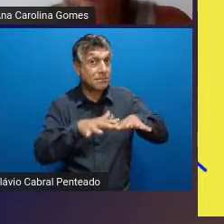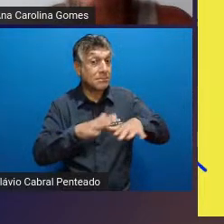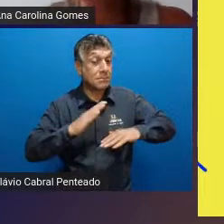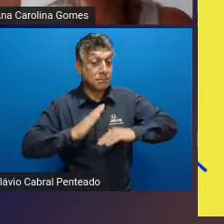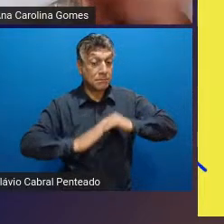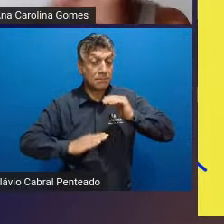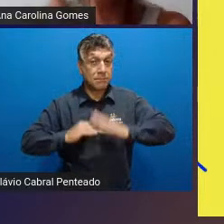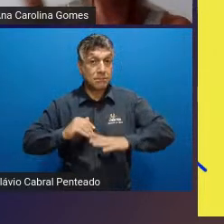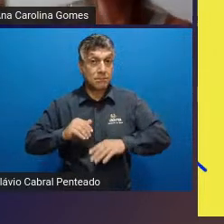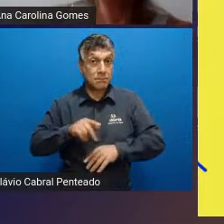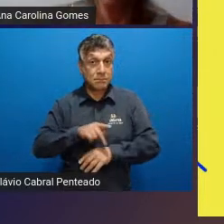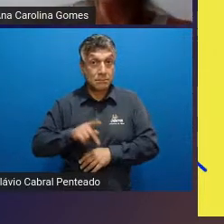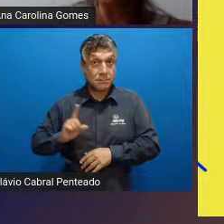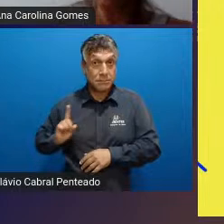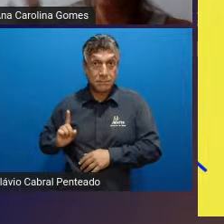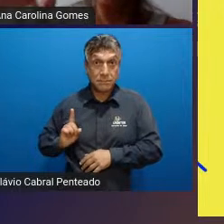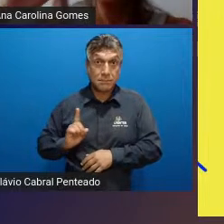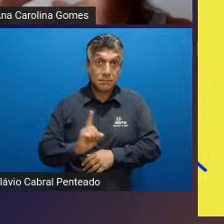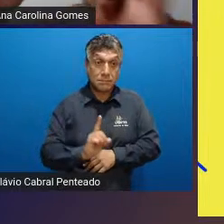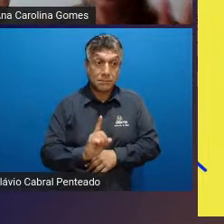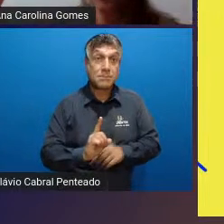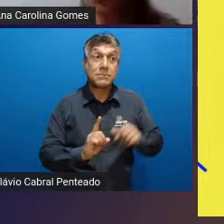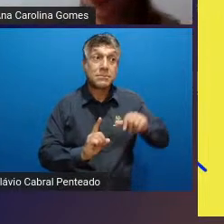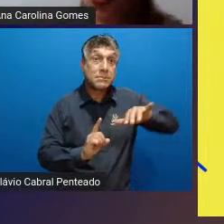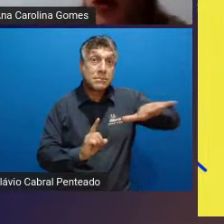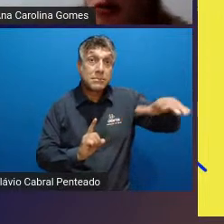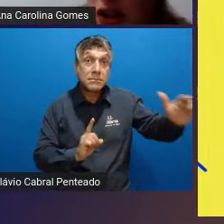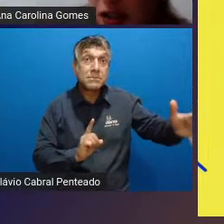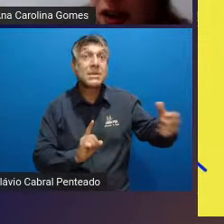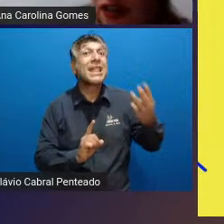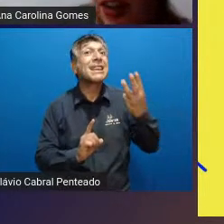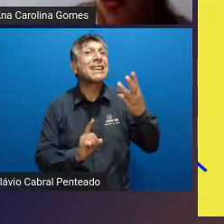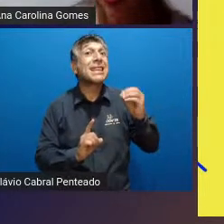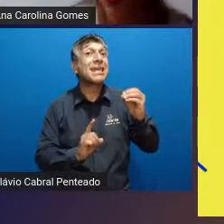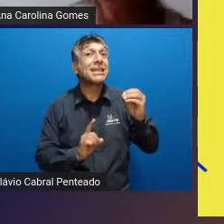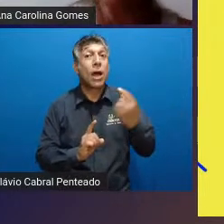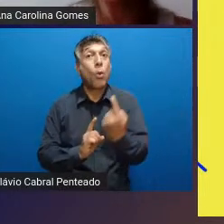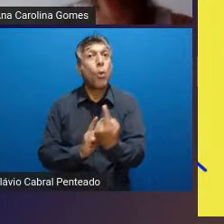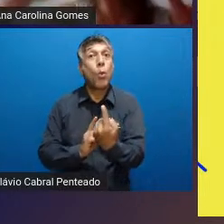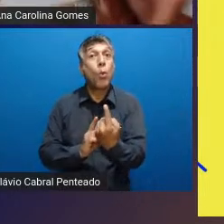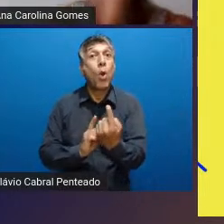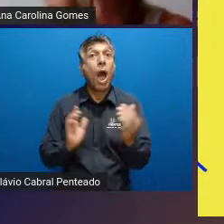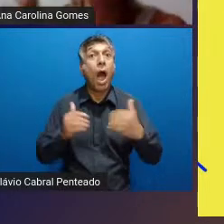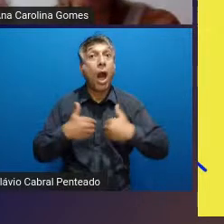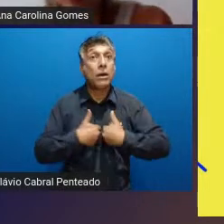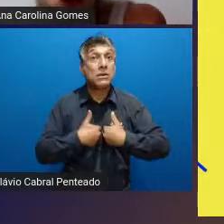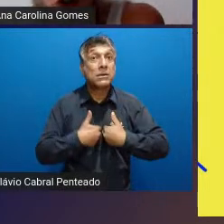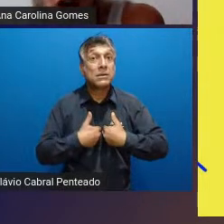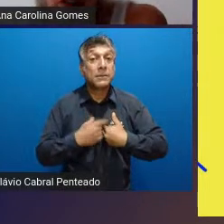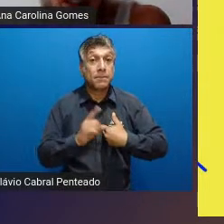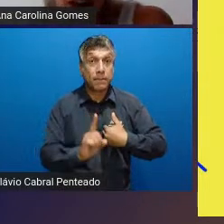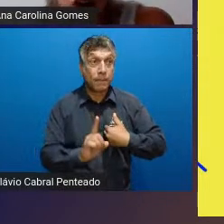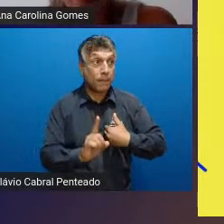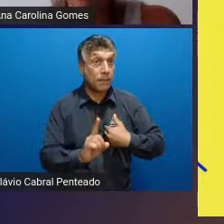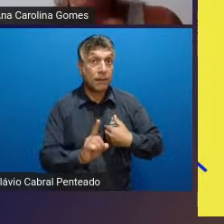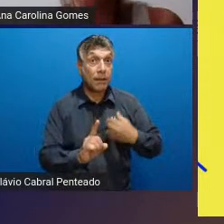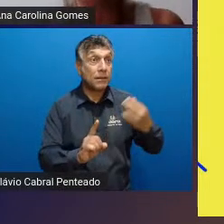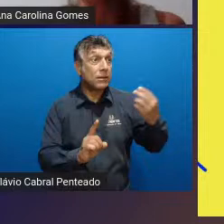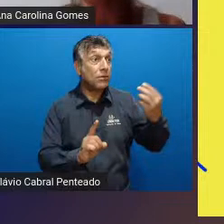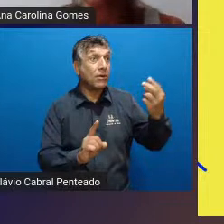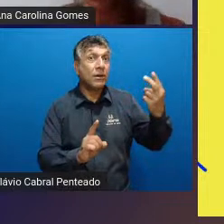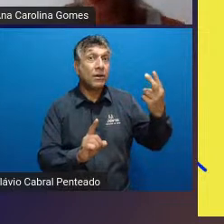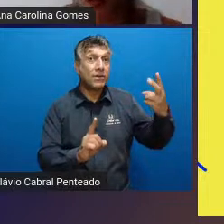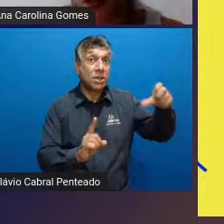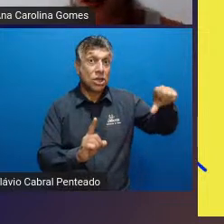ele tem que incluir os outros alunos ele tem 30 alunos e um autista na verdade ele tem que incluir os outros 29 naquela atividade